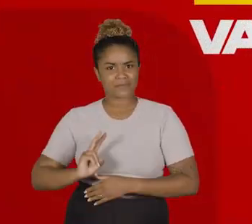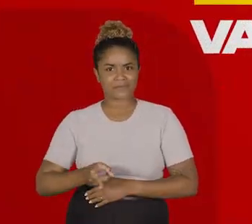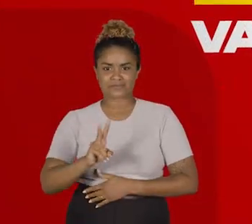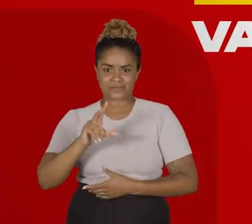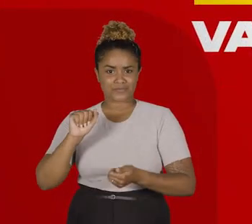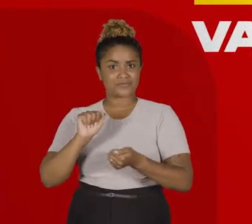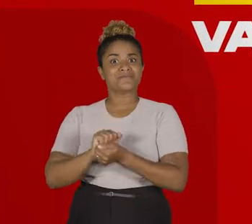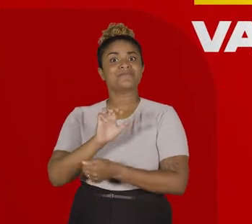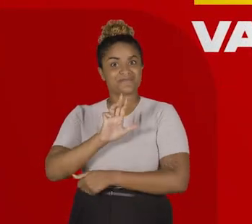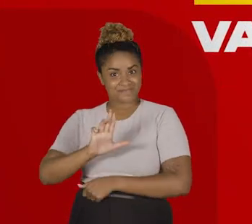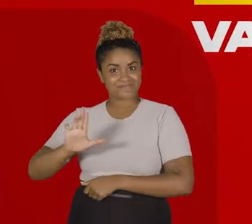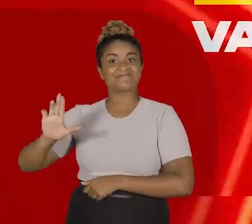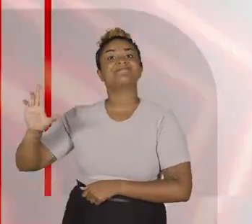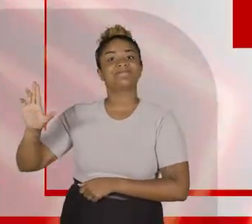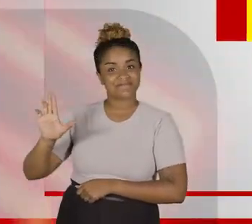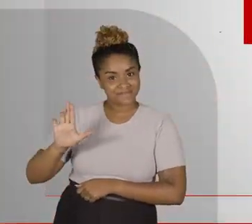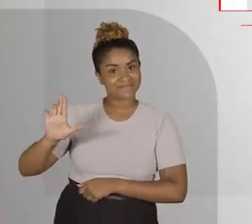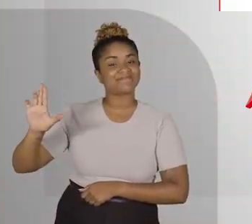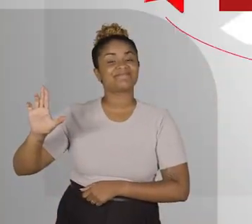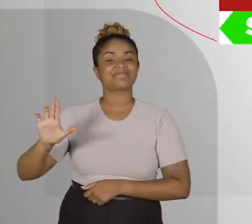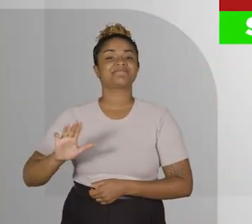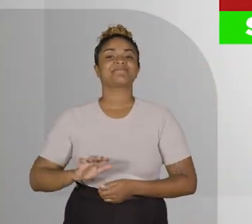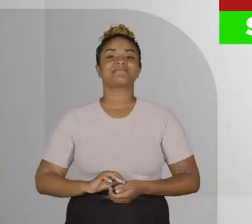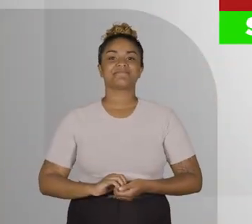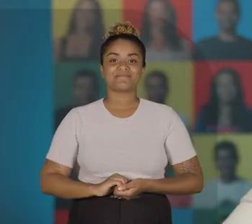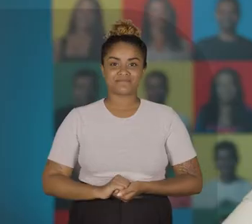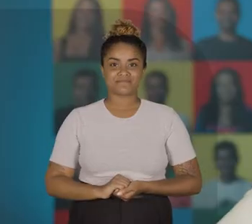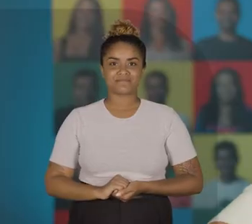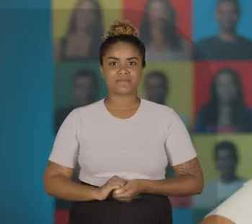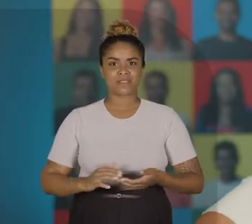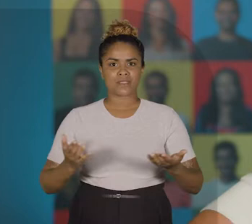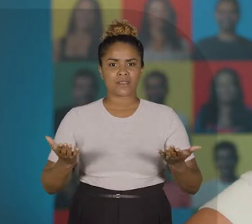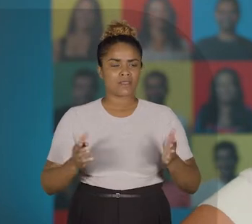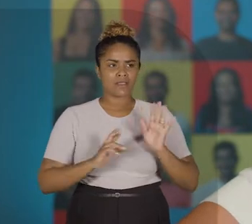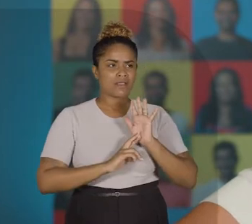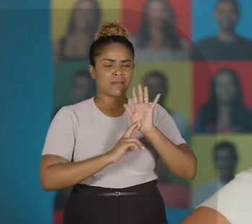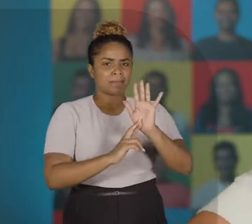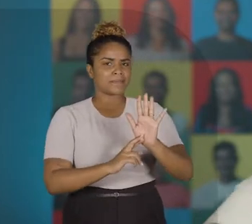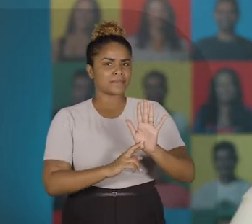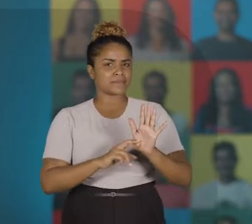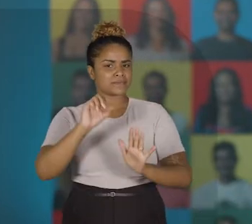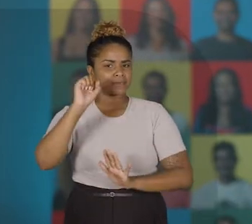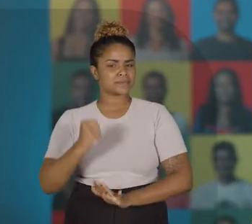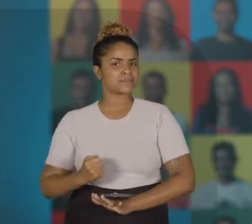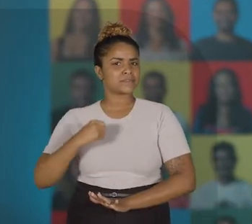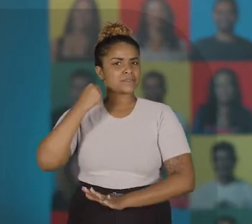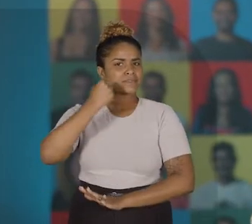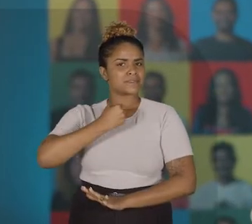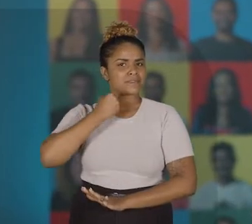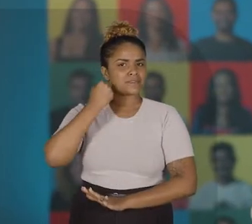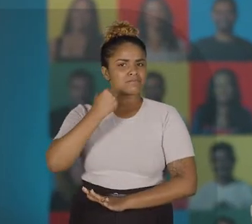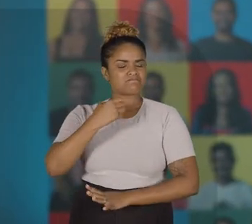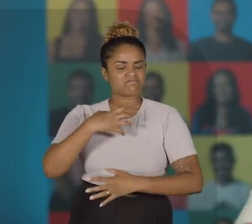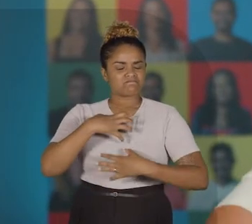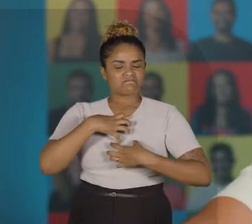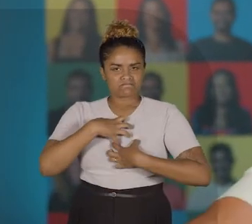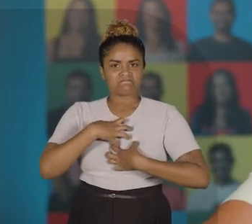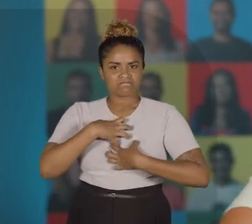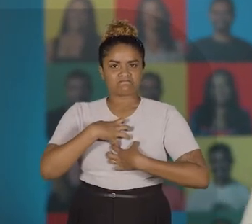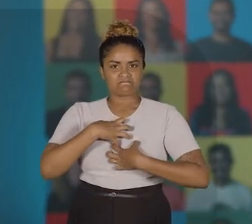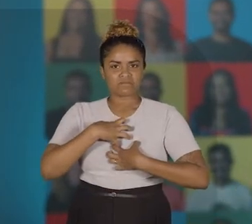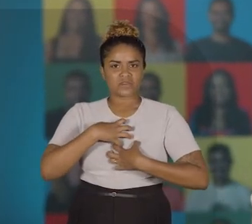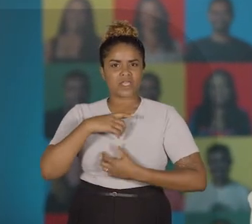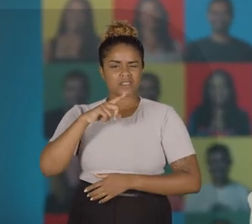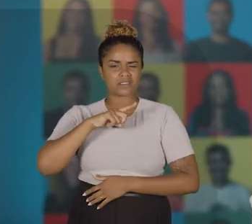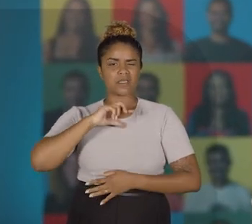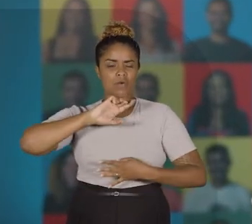com o Lula vai fazer, com o Lula vai! Representar Sergipe no Senado tem sido uma honra. Cada recurso